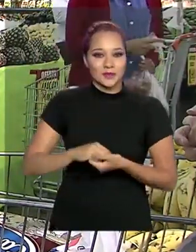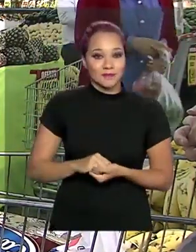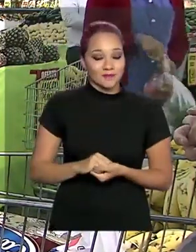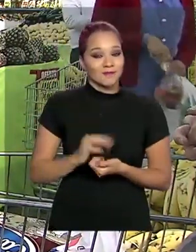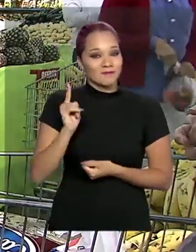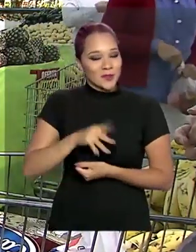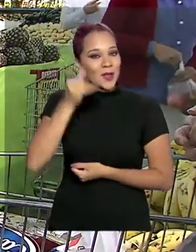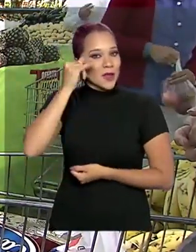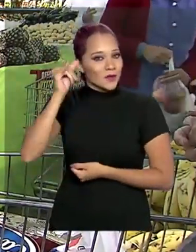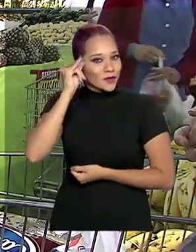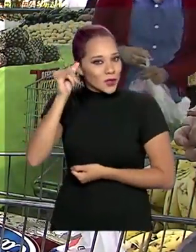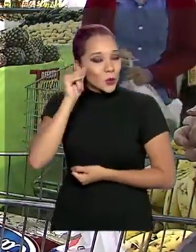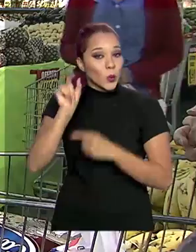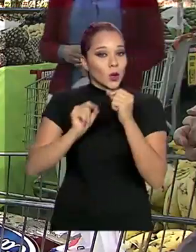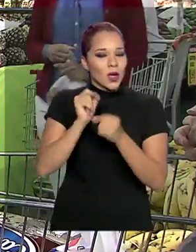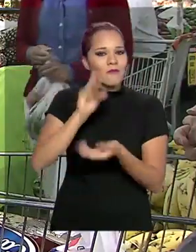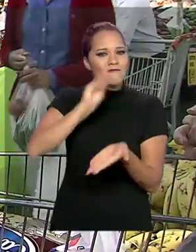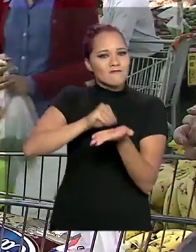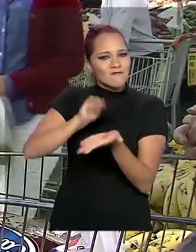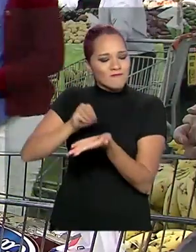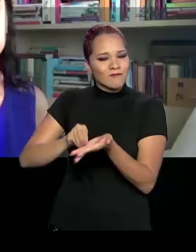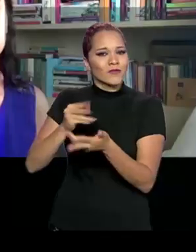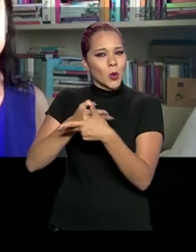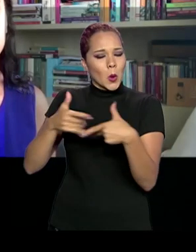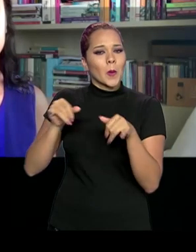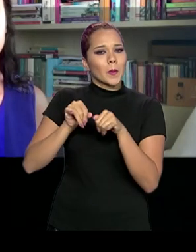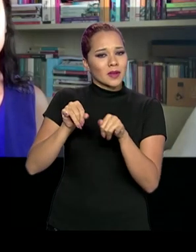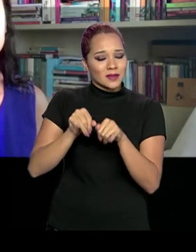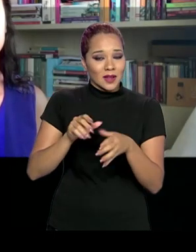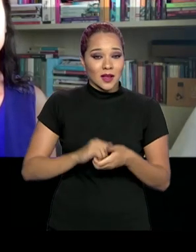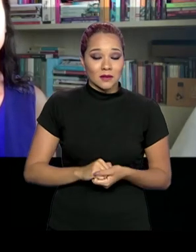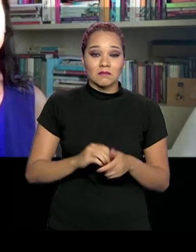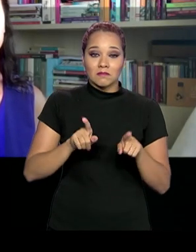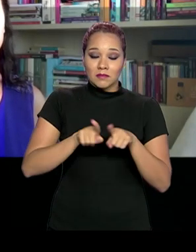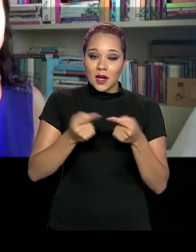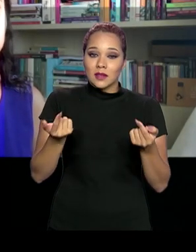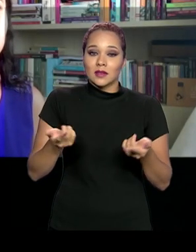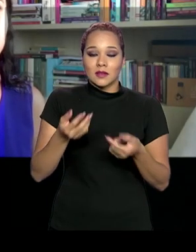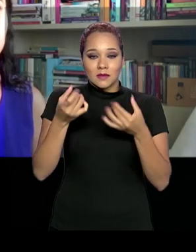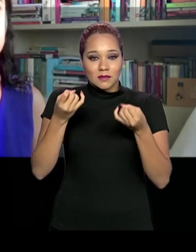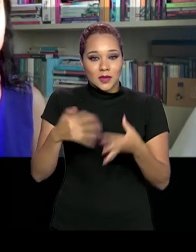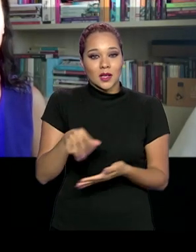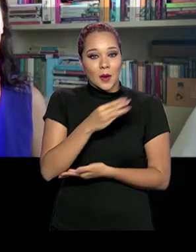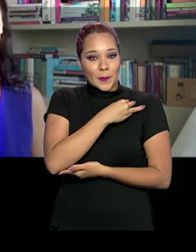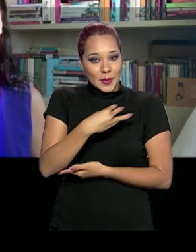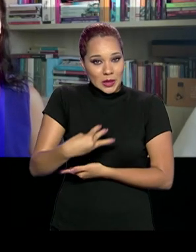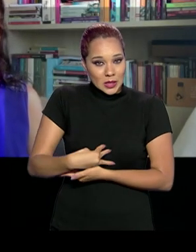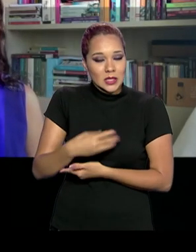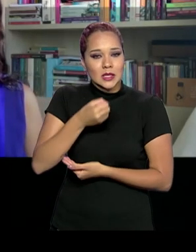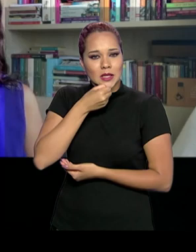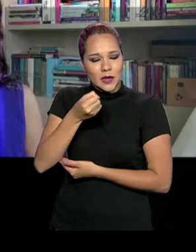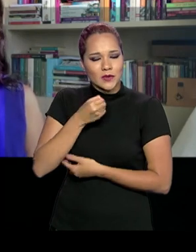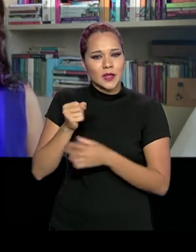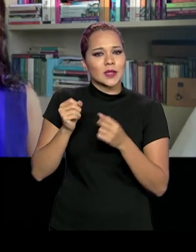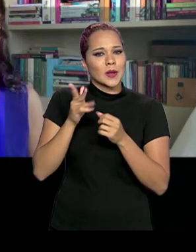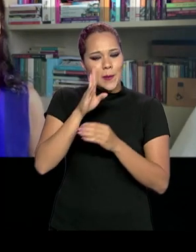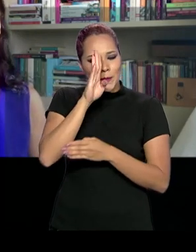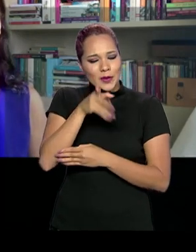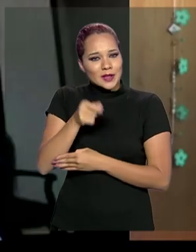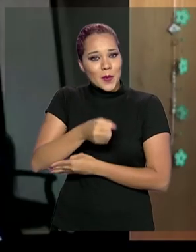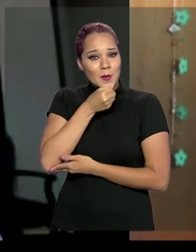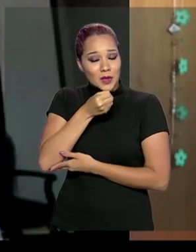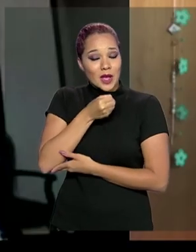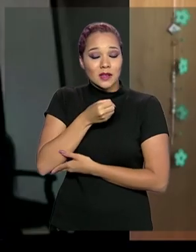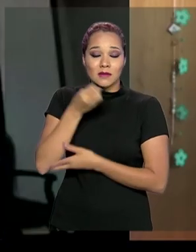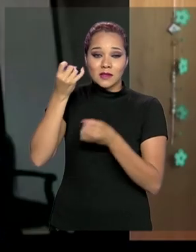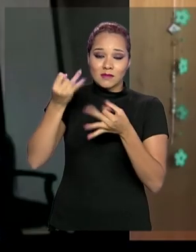riscos de desabastecimento à população. Mas, segundo a ministra da Agricultura, em entrevista exclusiva à nossa reportagem,